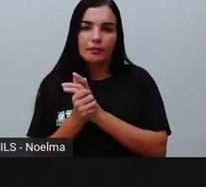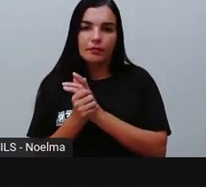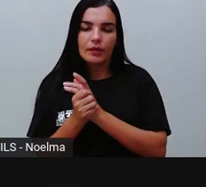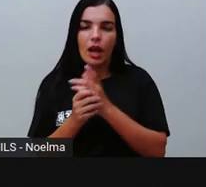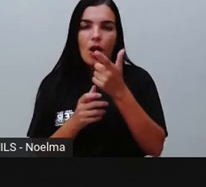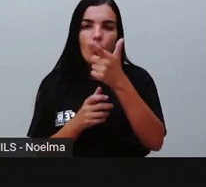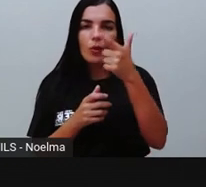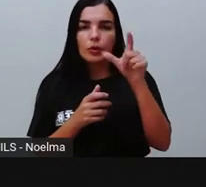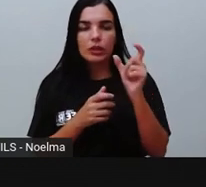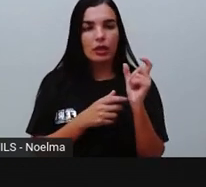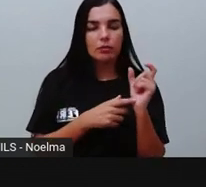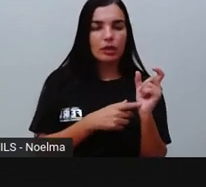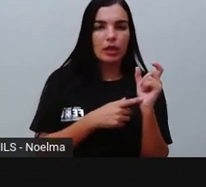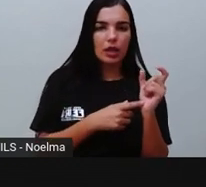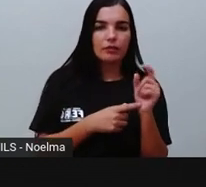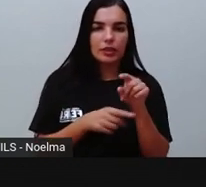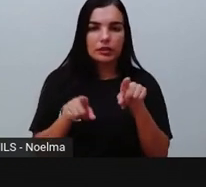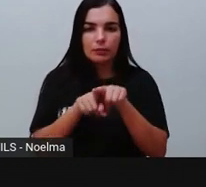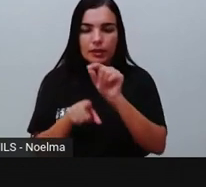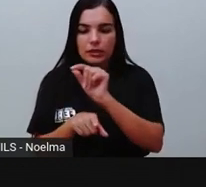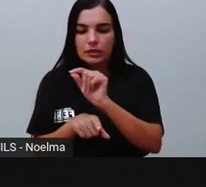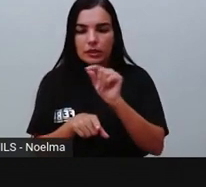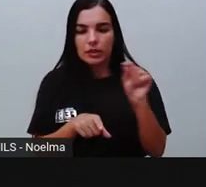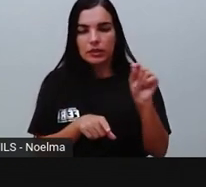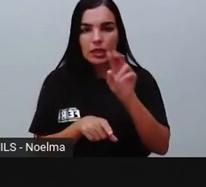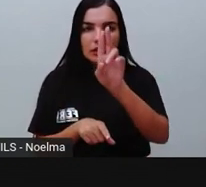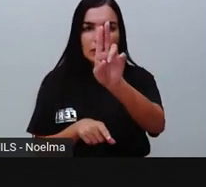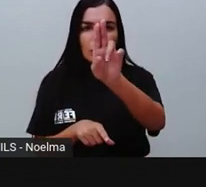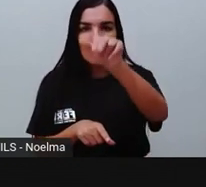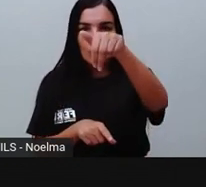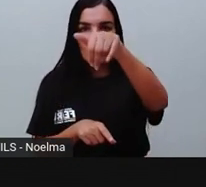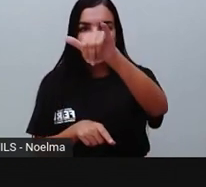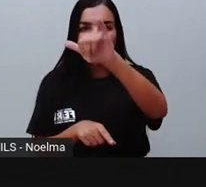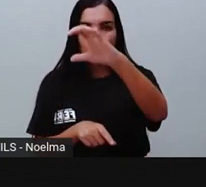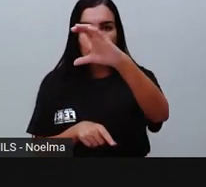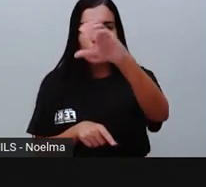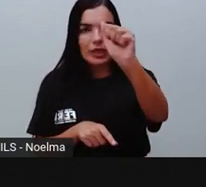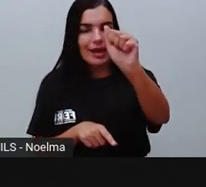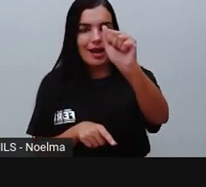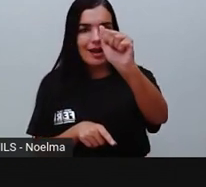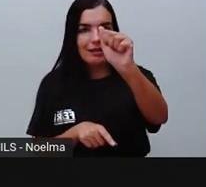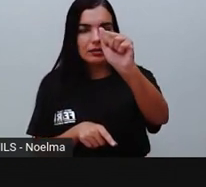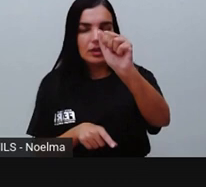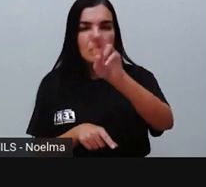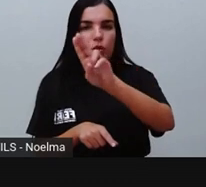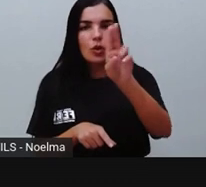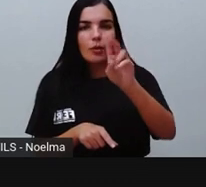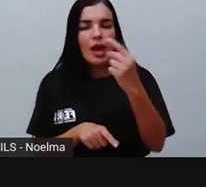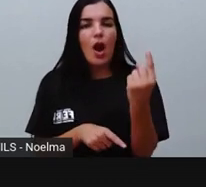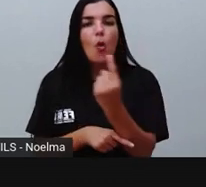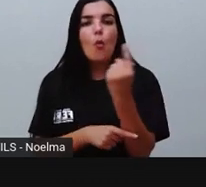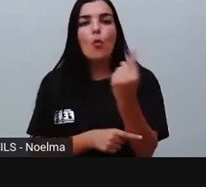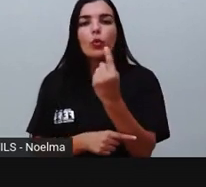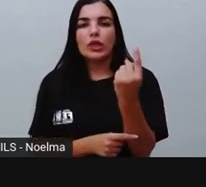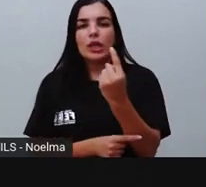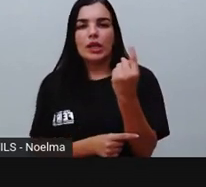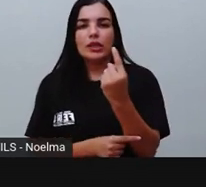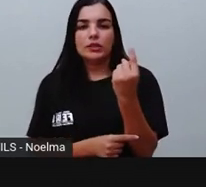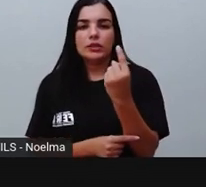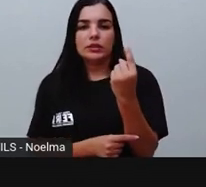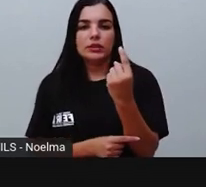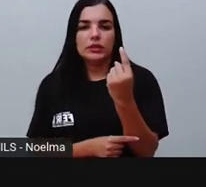levou uns metros para debaixo da parte gelada. A única maneira olha só